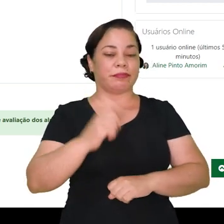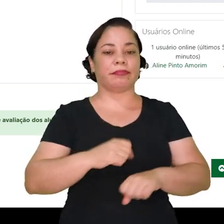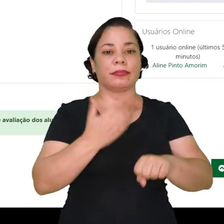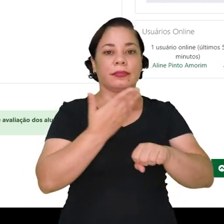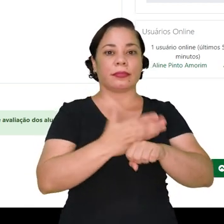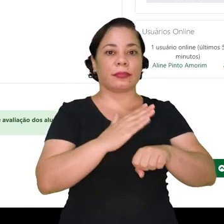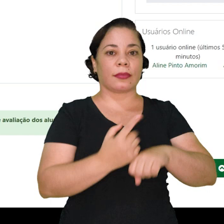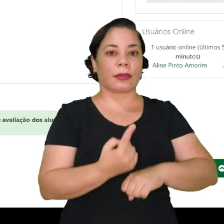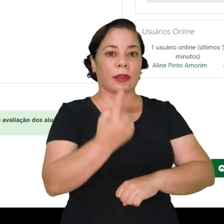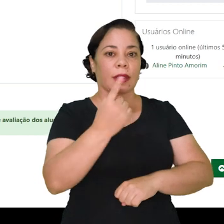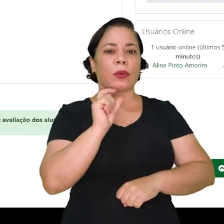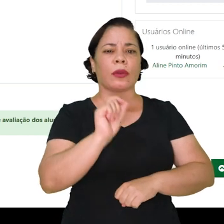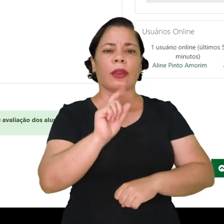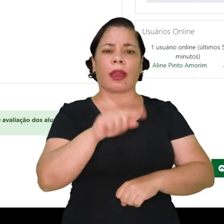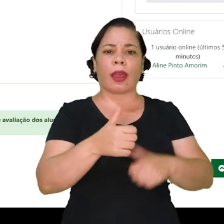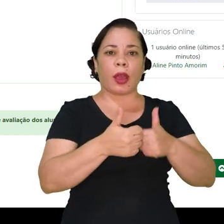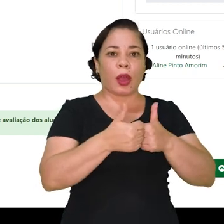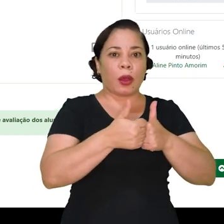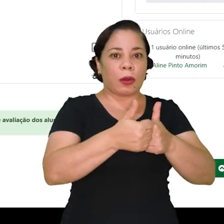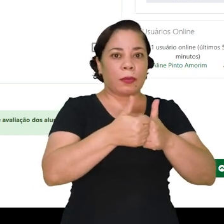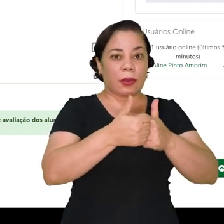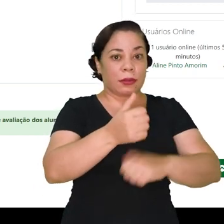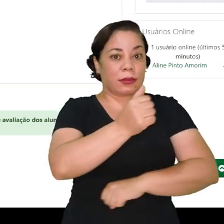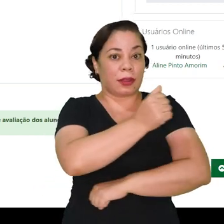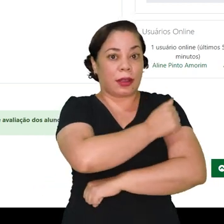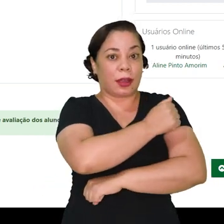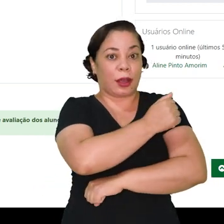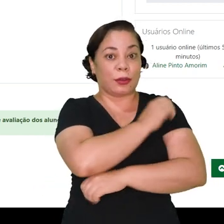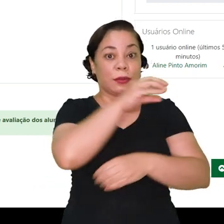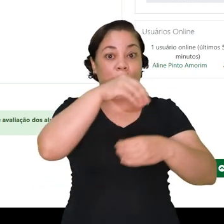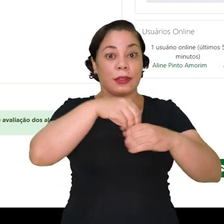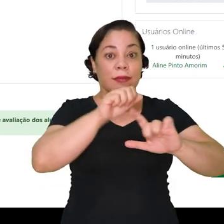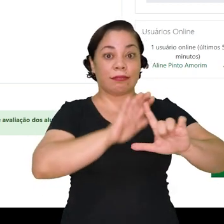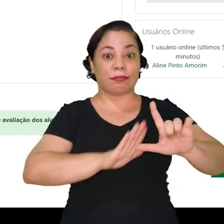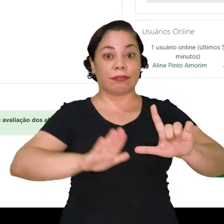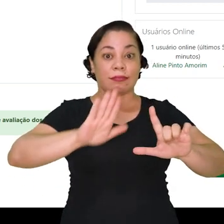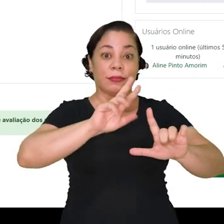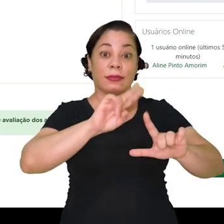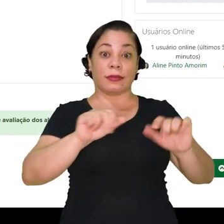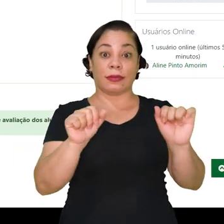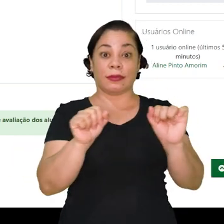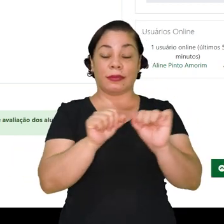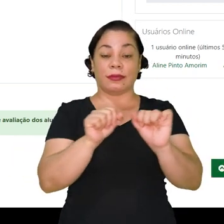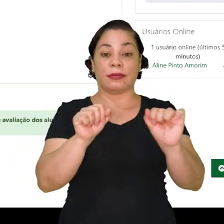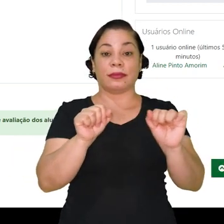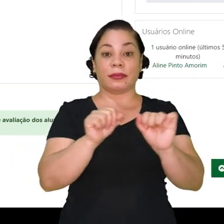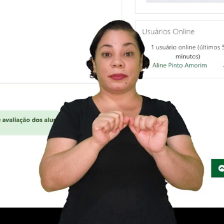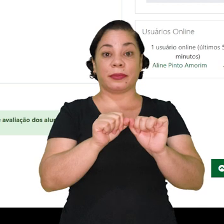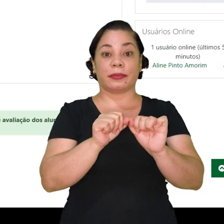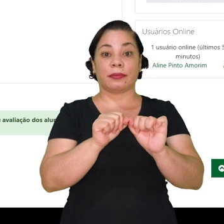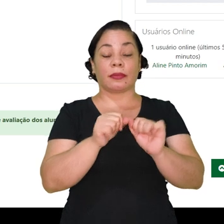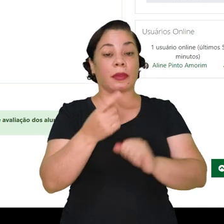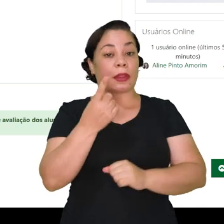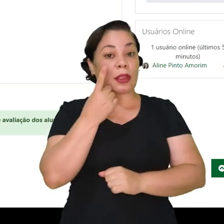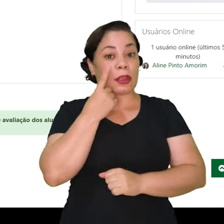A prática 1 é um acompanhamento dos alunos na sala virtual que você vai realizar,